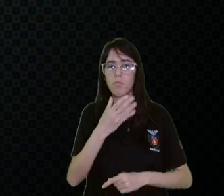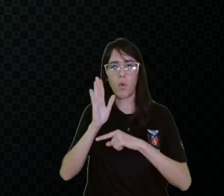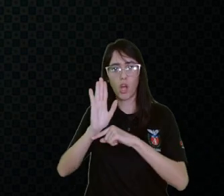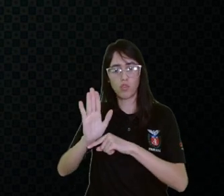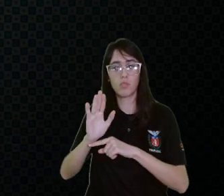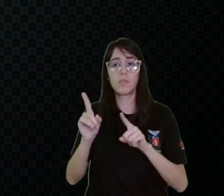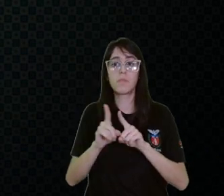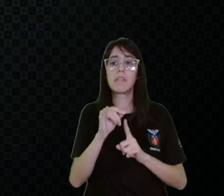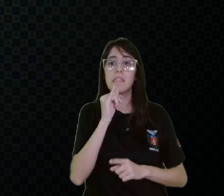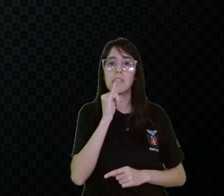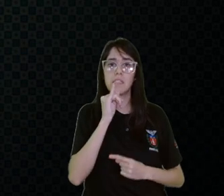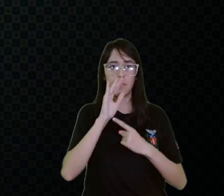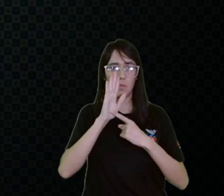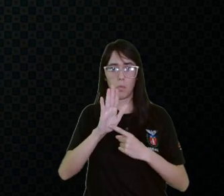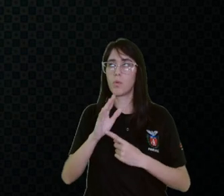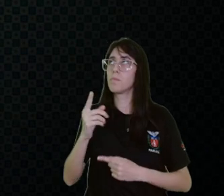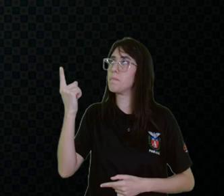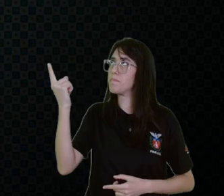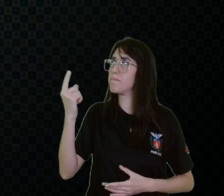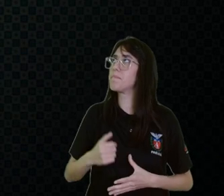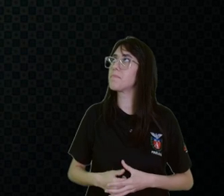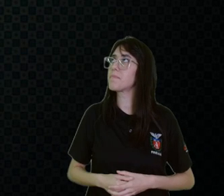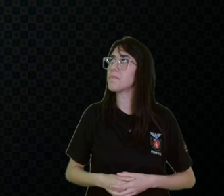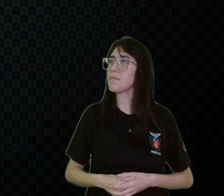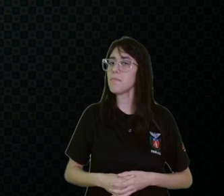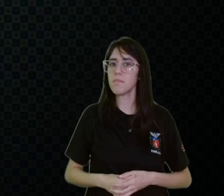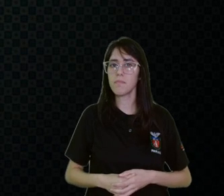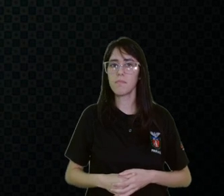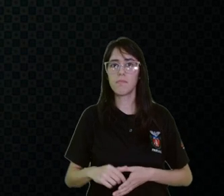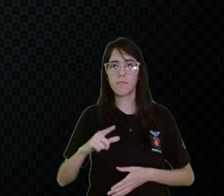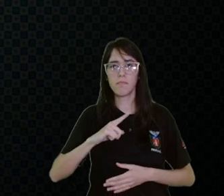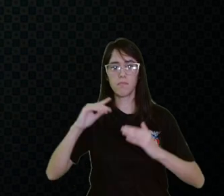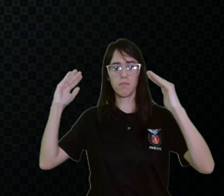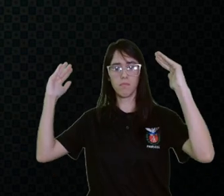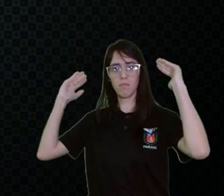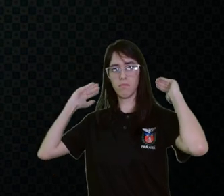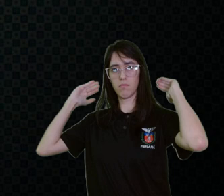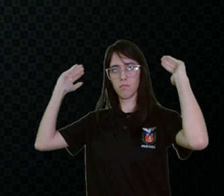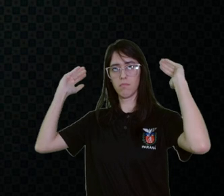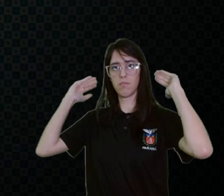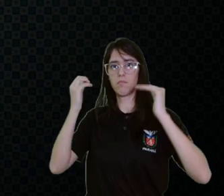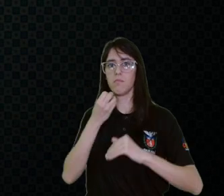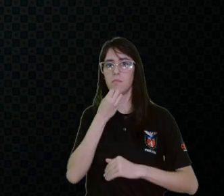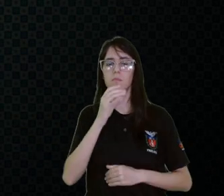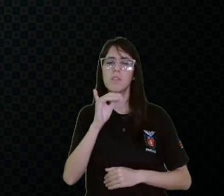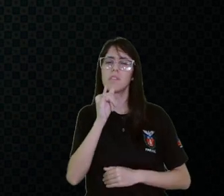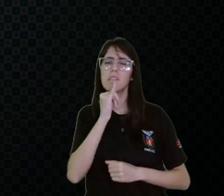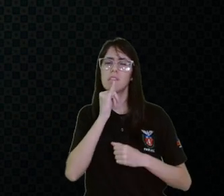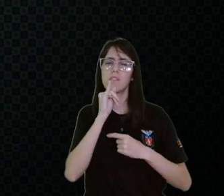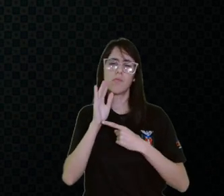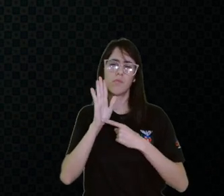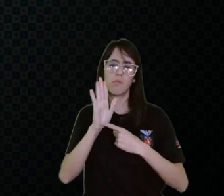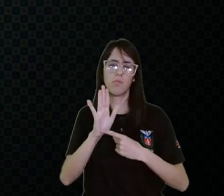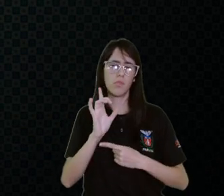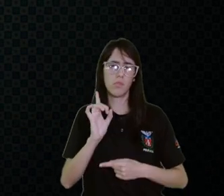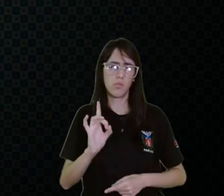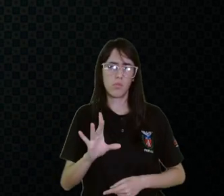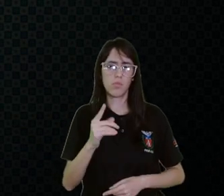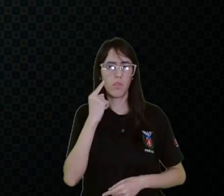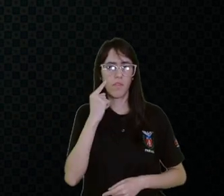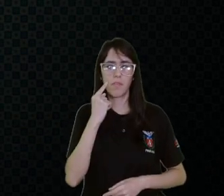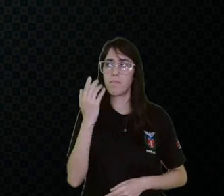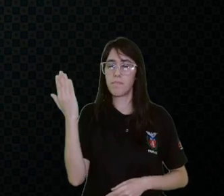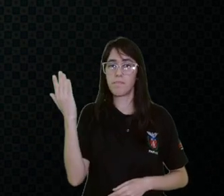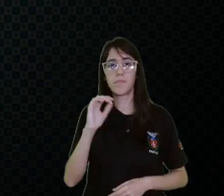exemplos, gente, de encosto, tá? Então, a gente traz aqui só um exemplo da adequação cultural, onde à